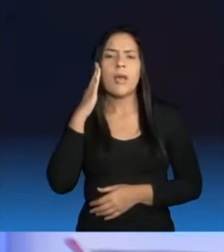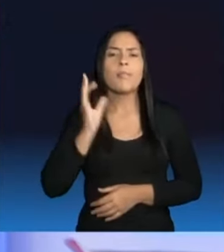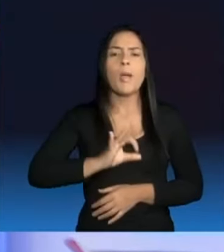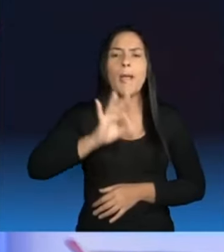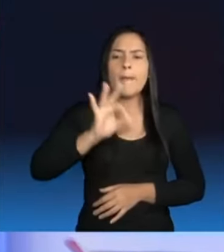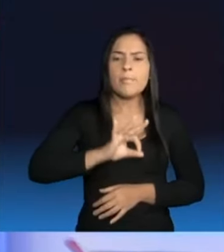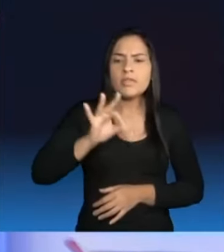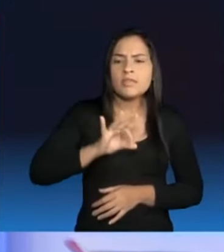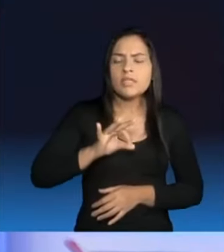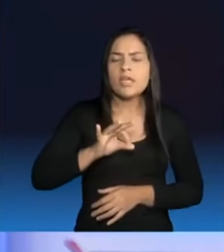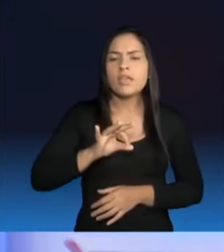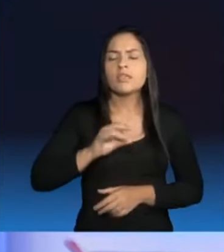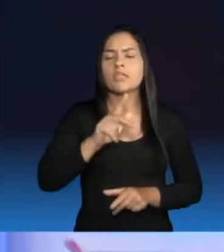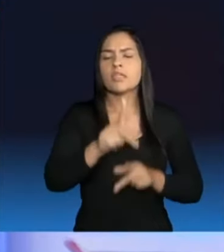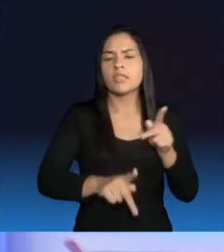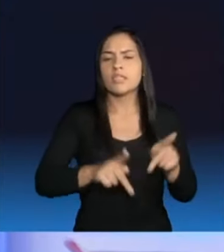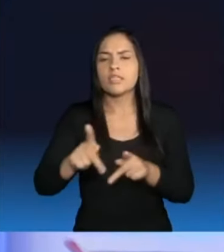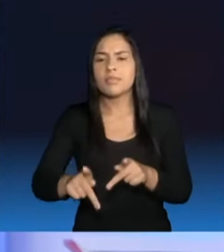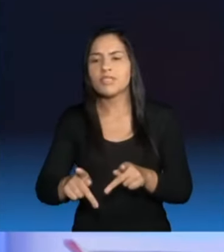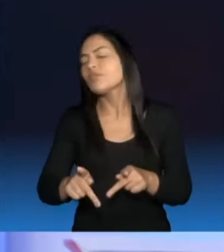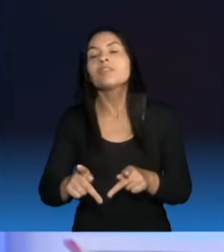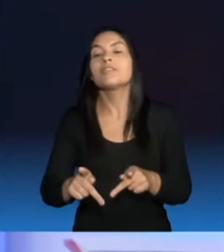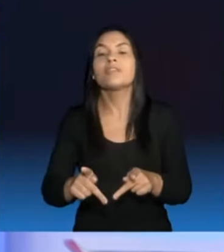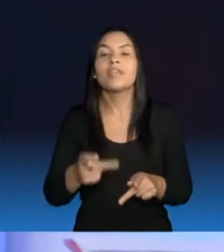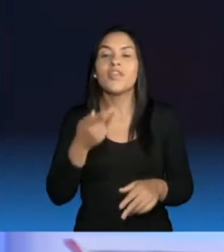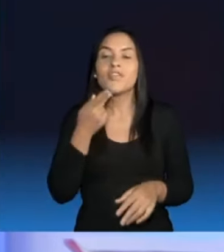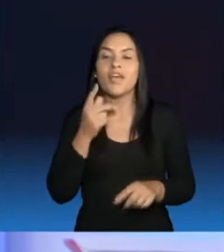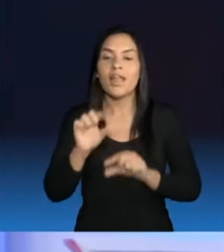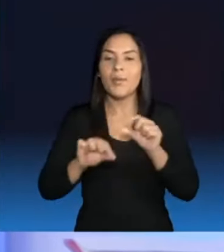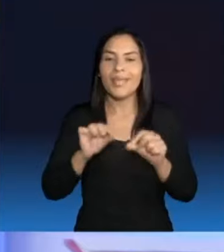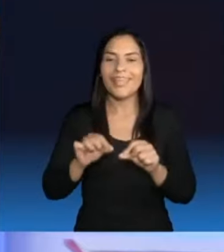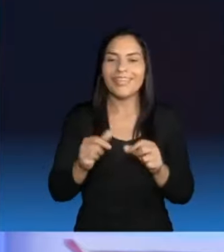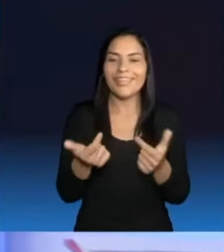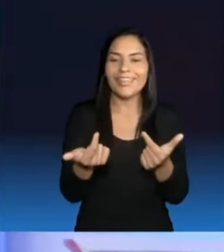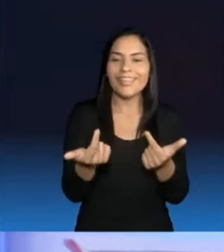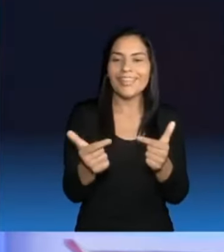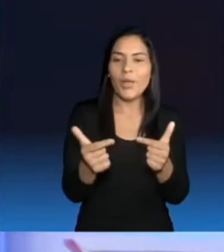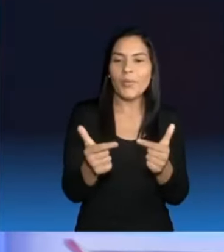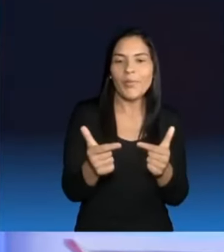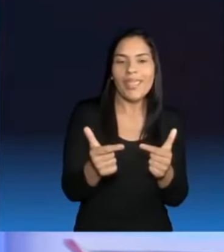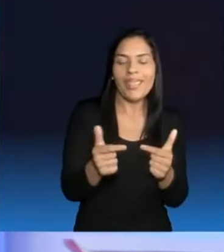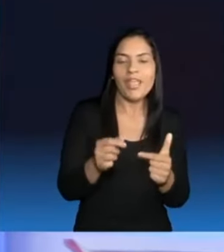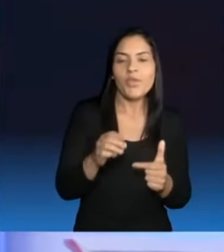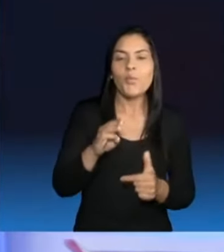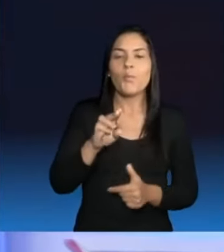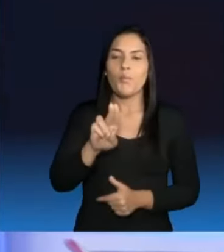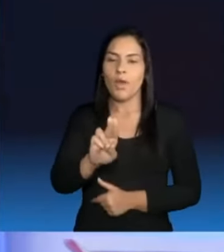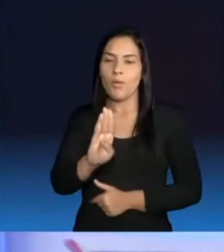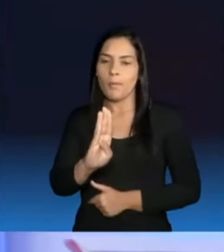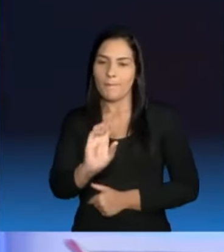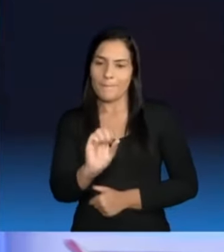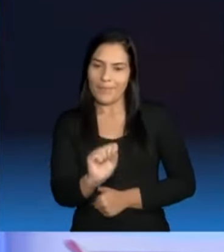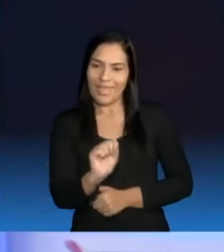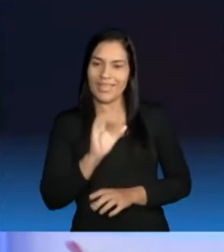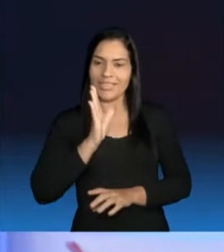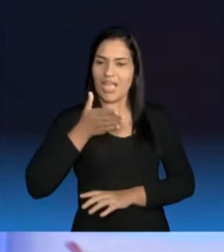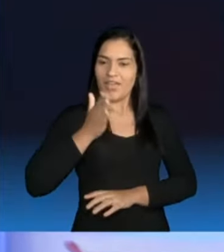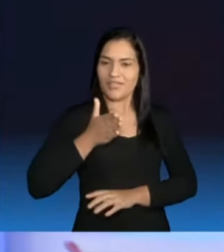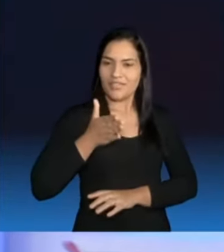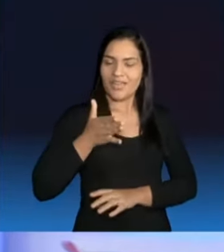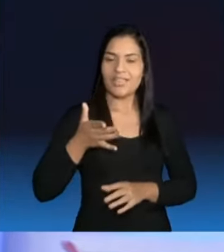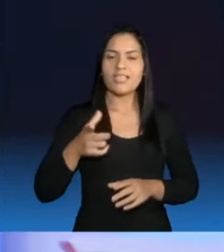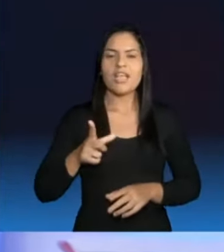em áreas sem cobertura. É como se diz por aí, fora de área, não tem uma unidade de referência àquelas pessoas. Hoje nós temos uma